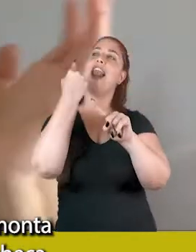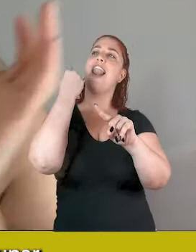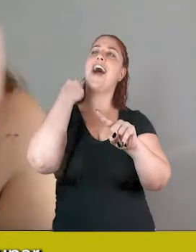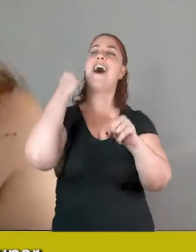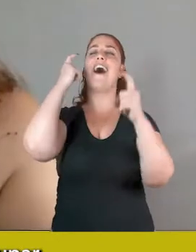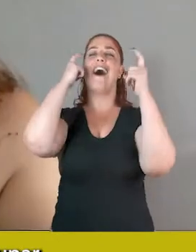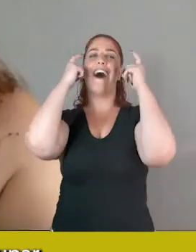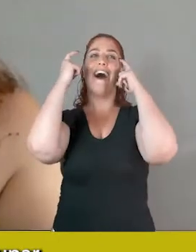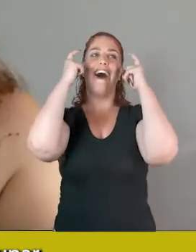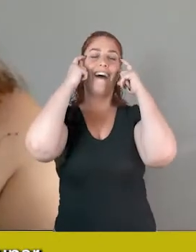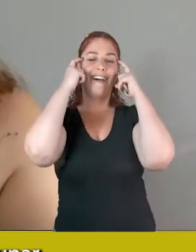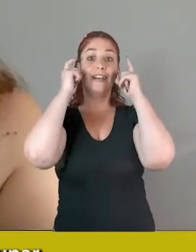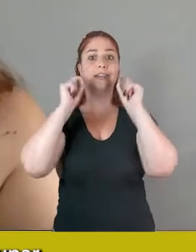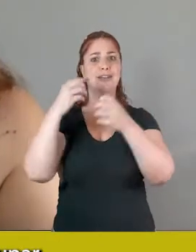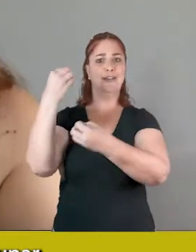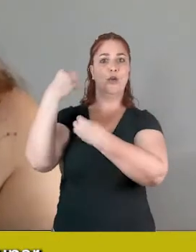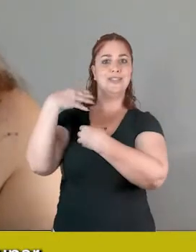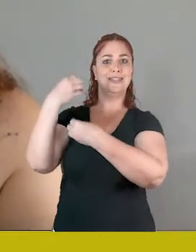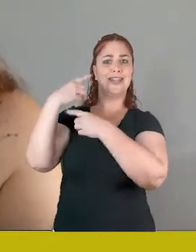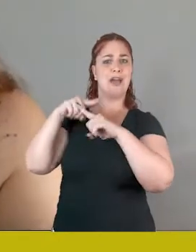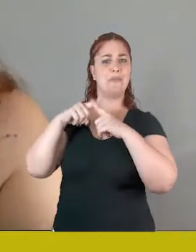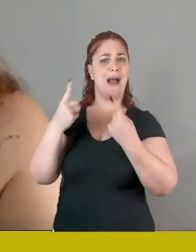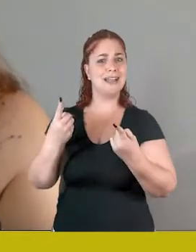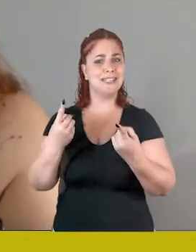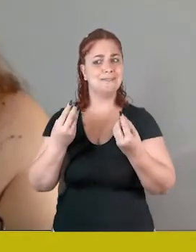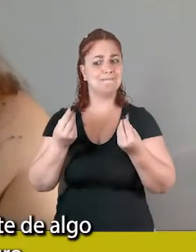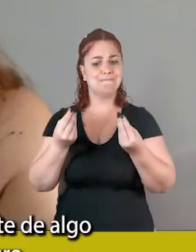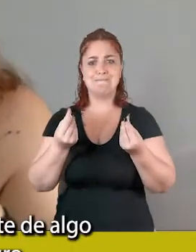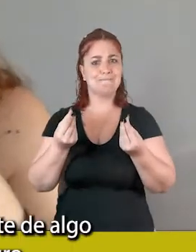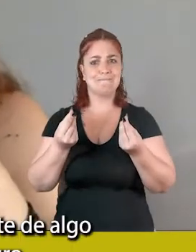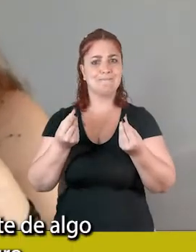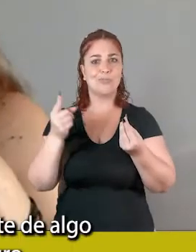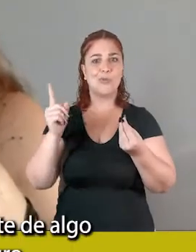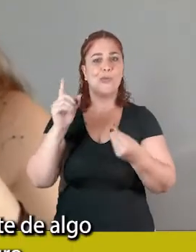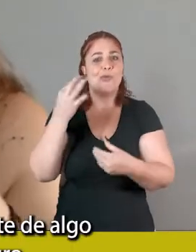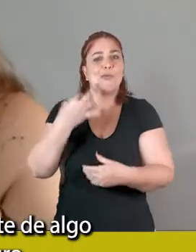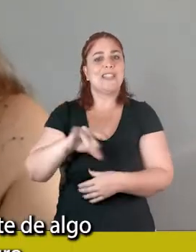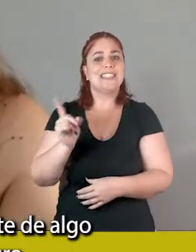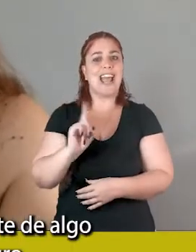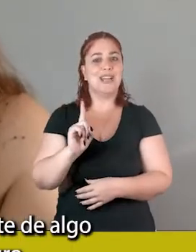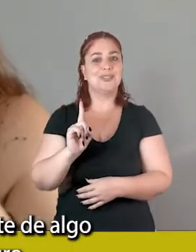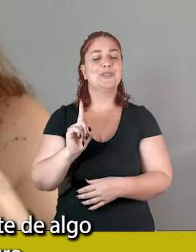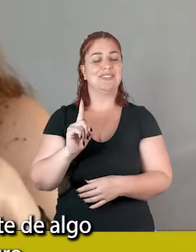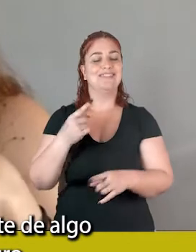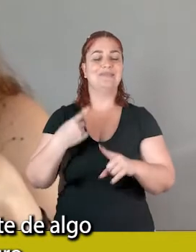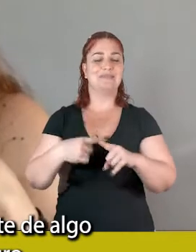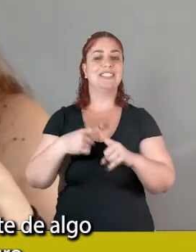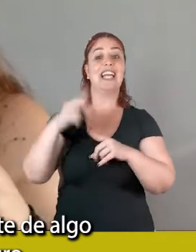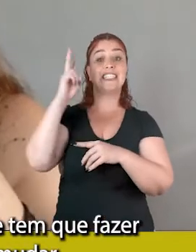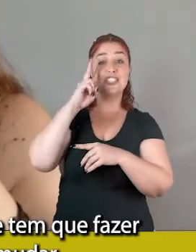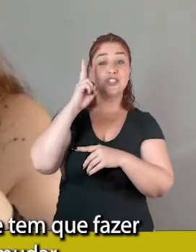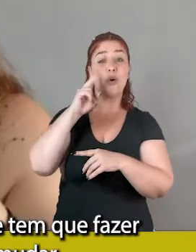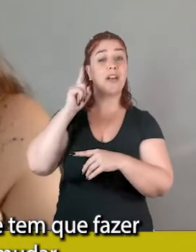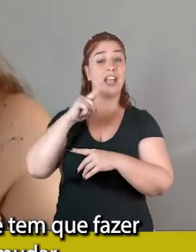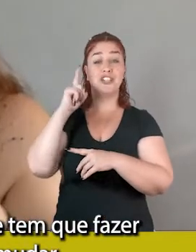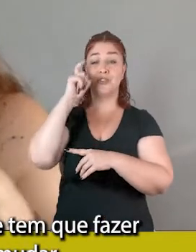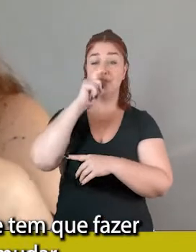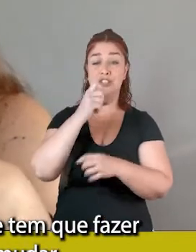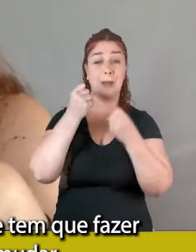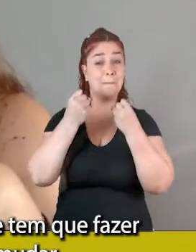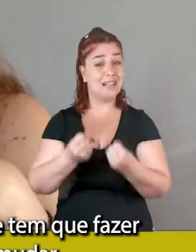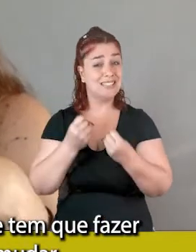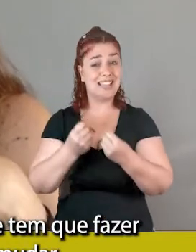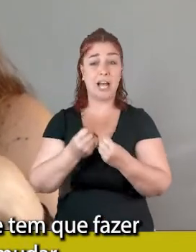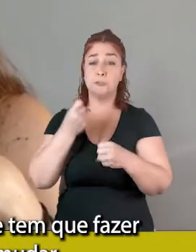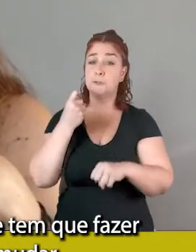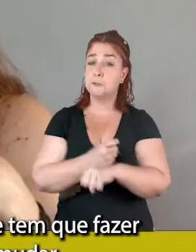cabeça algo para nos poupar de que a gente faz parte de algo muito duro, muito pesado, e que a gente